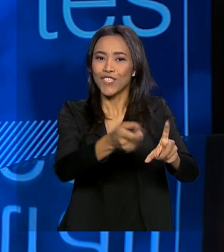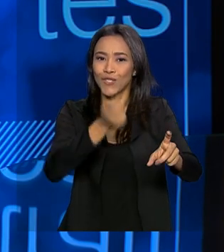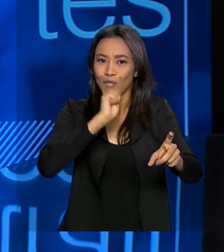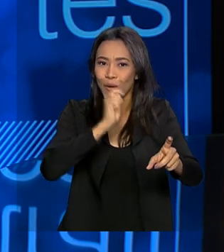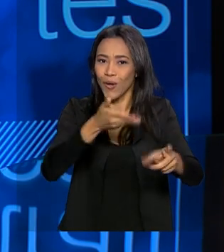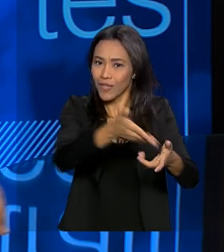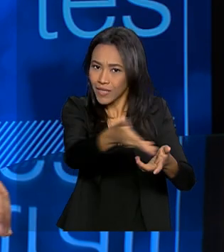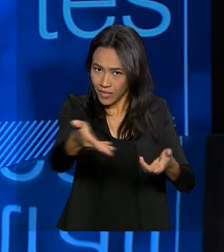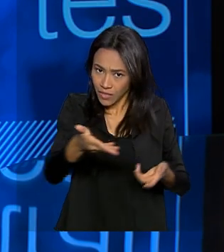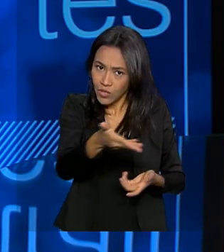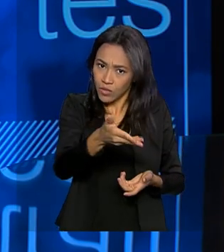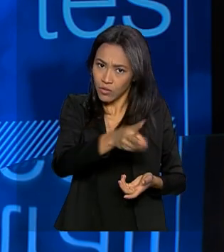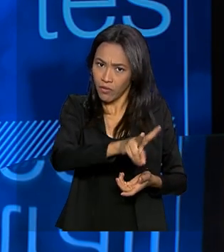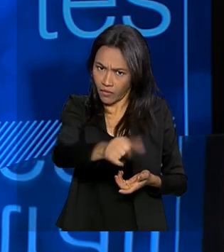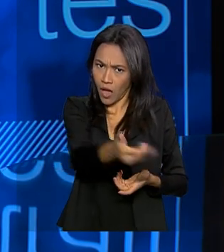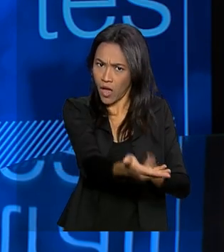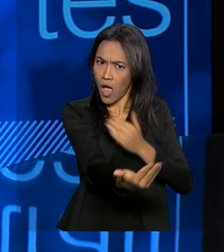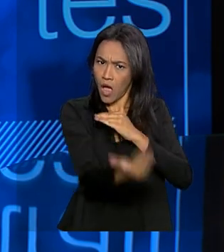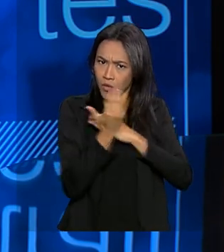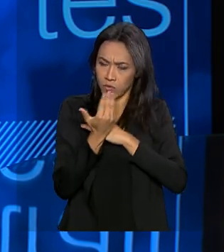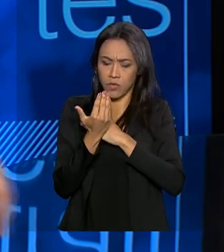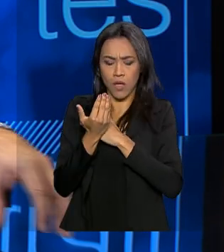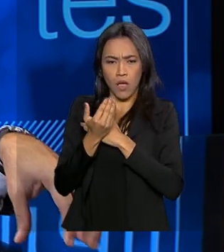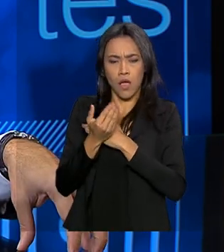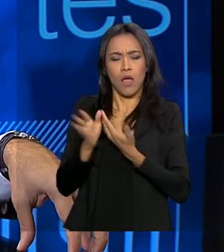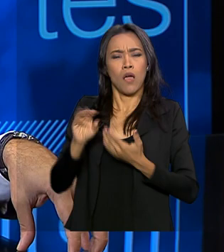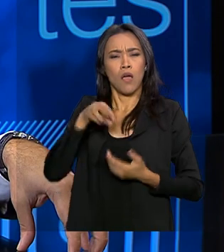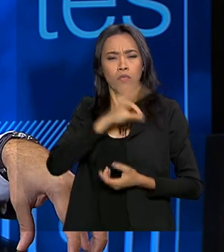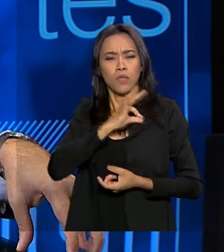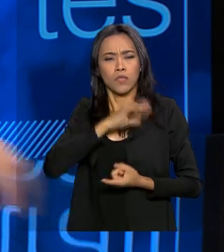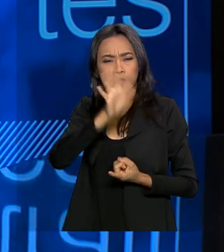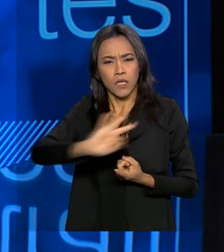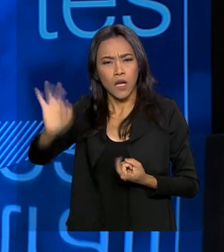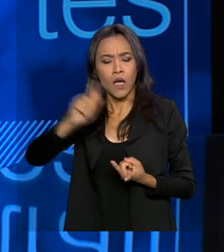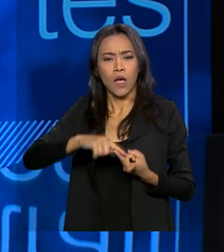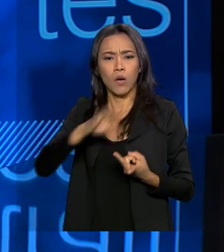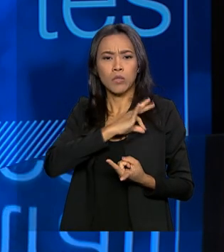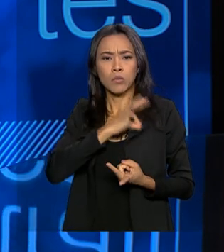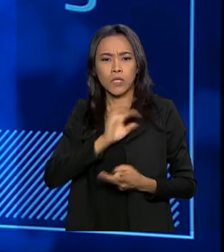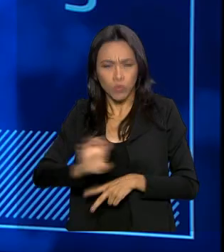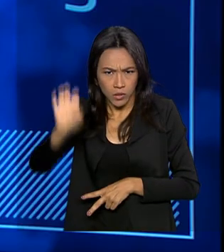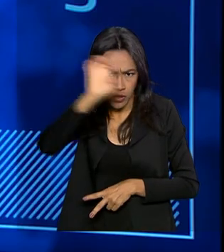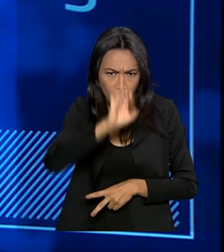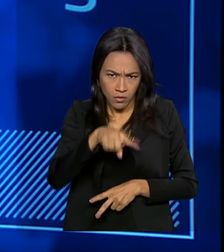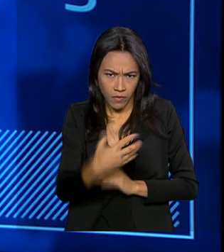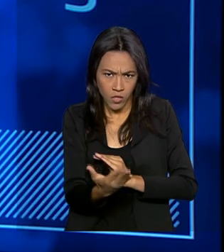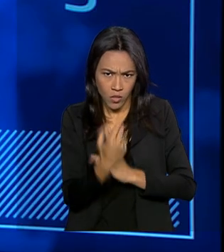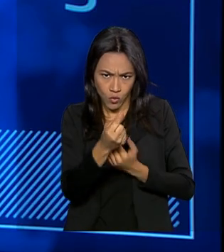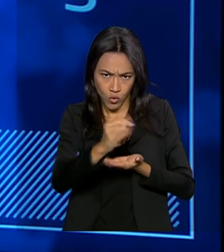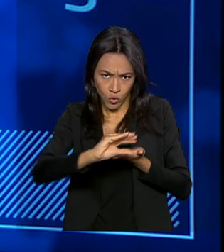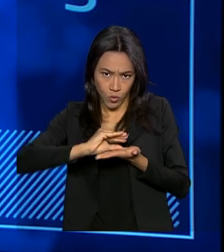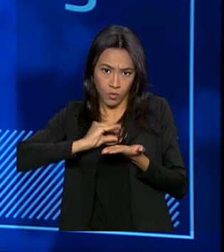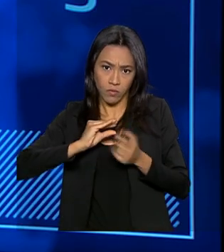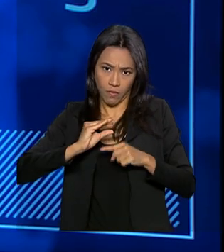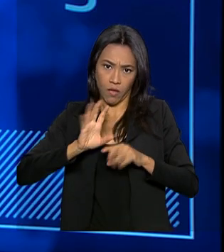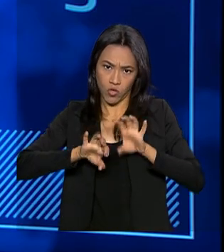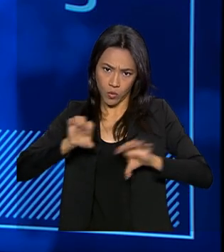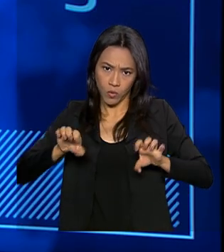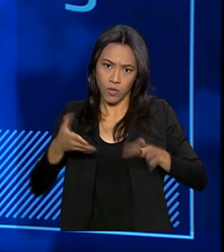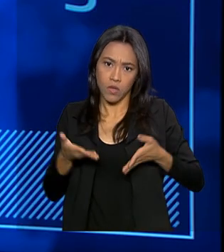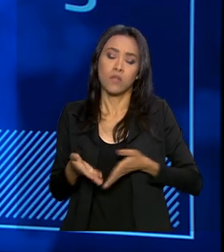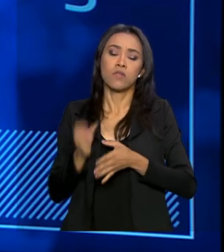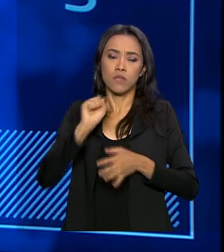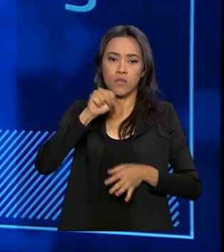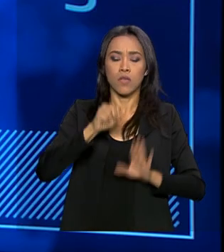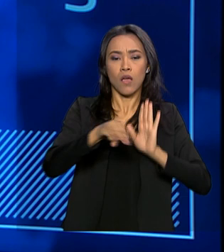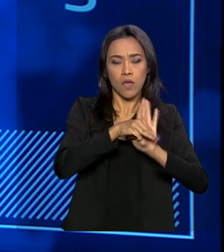dos traficantes, eles vão aparelhar a Polícia Federal, as polícias civis nos estados? Exatamente. Hoje a legislação já prevê, a